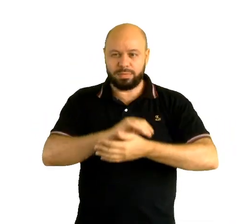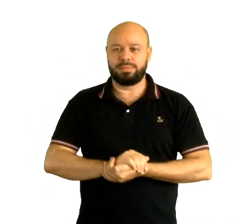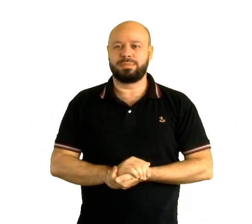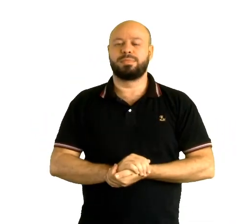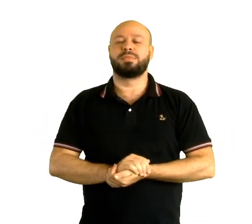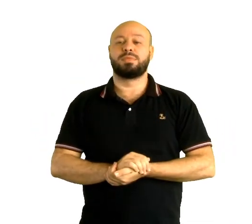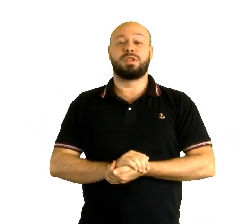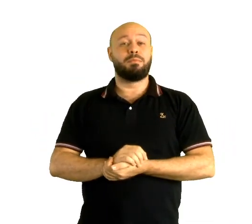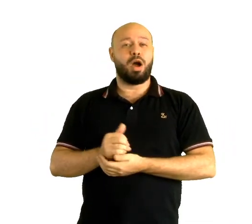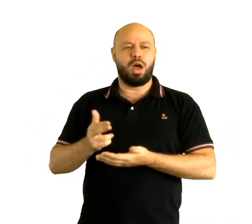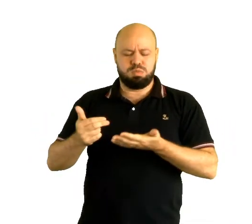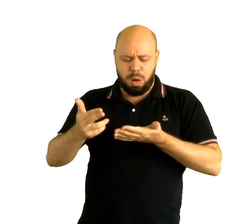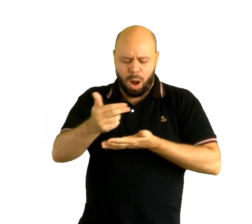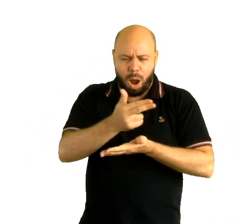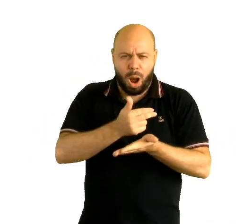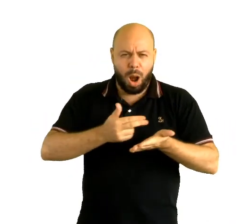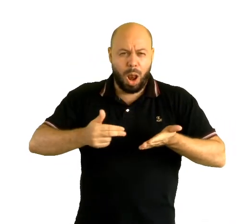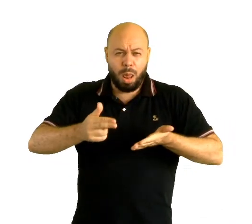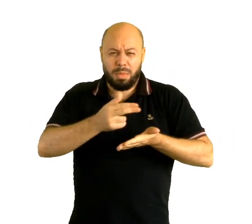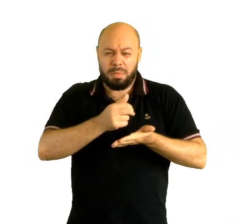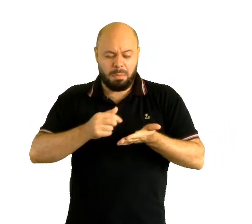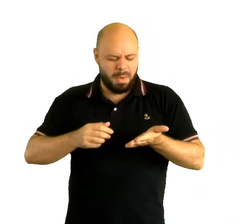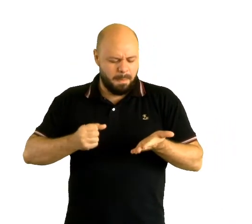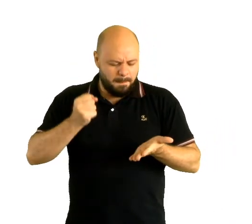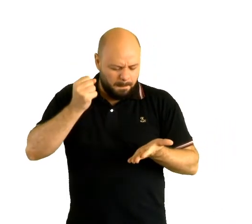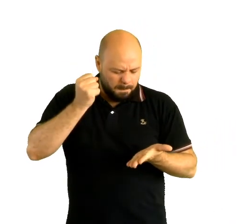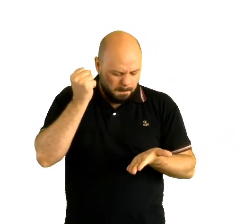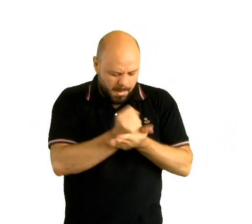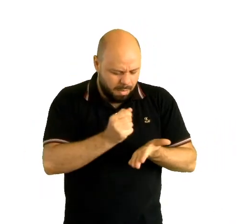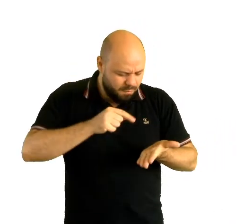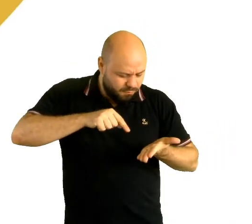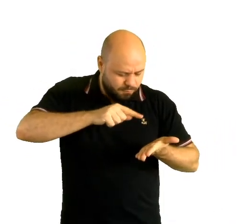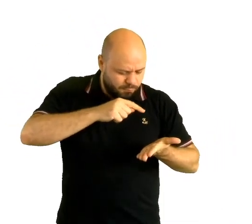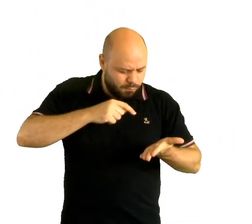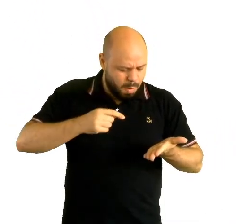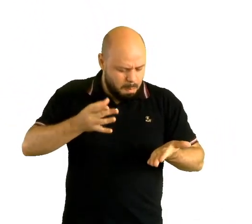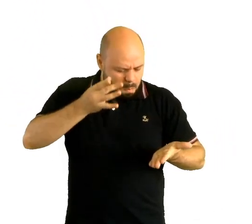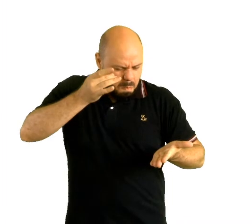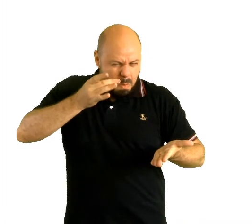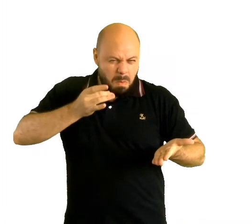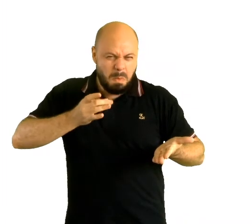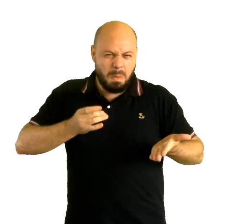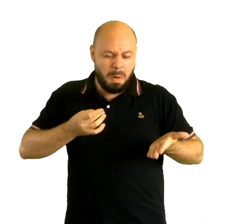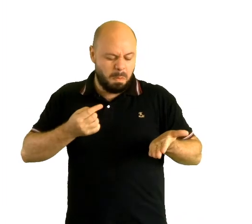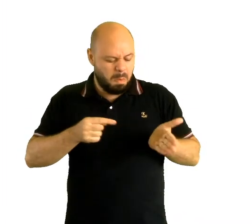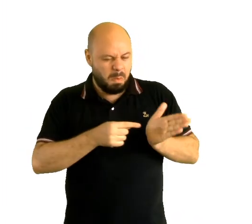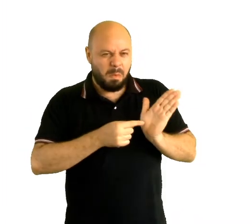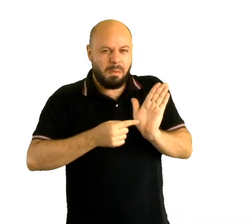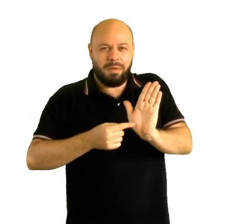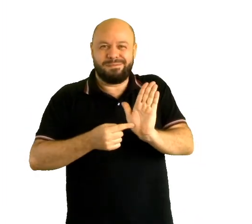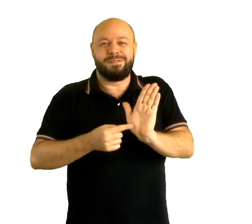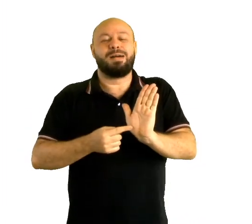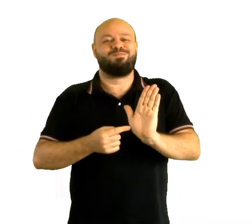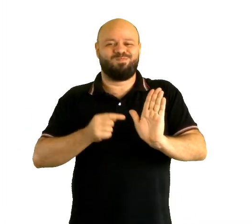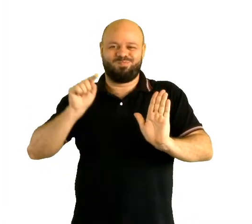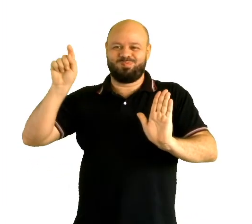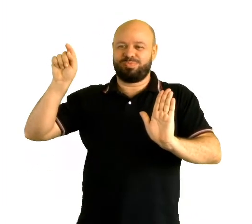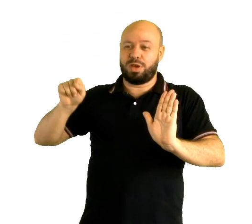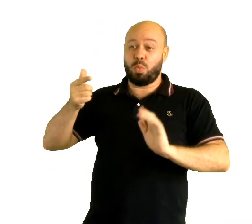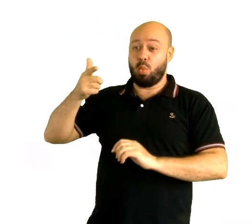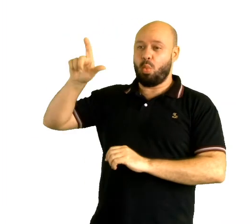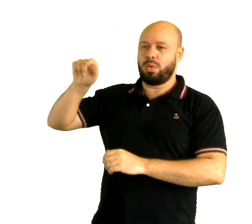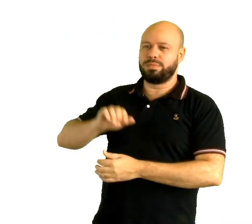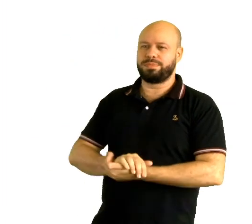sem contar na riqueza de detalhes que o artista mostra. Essa também é uma obra do artista